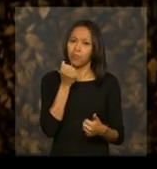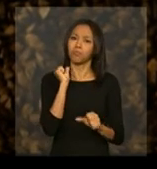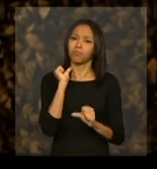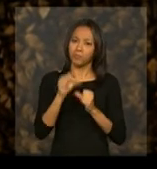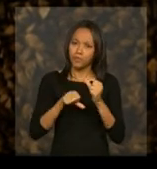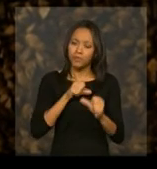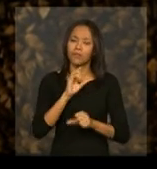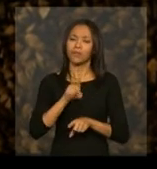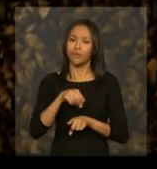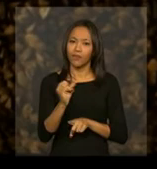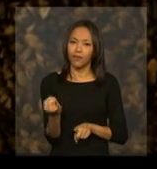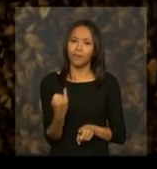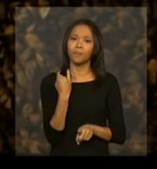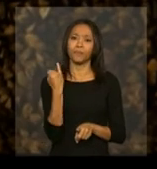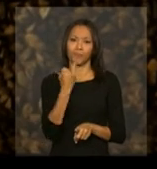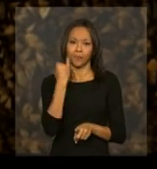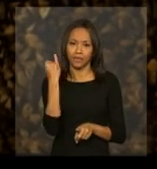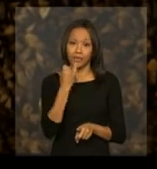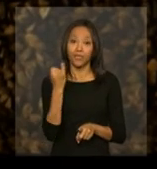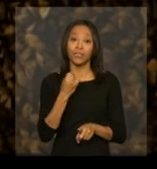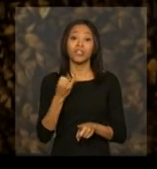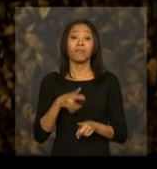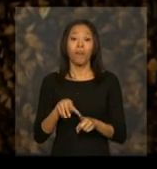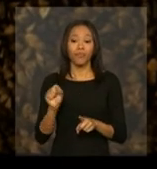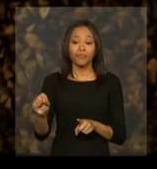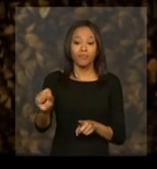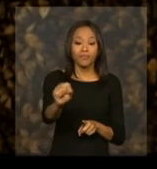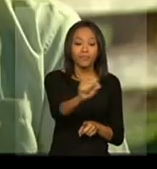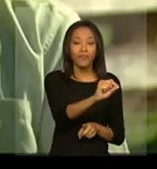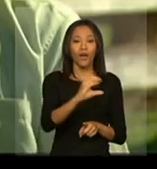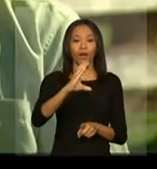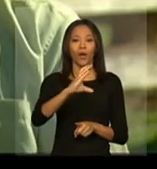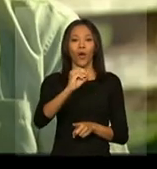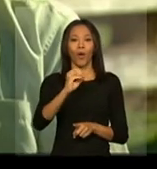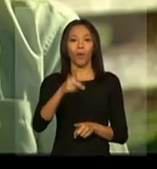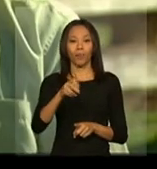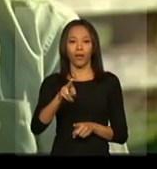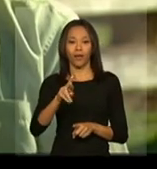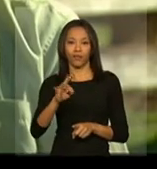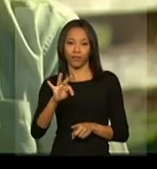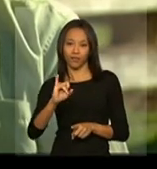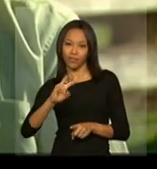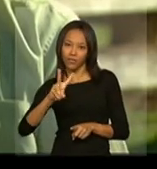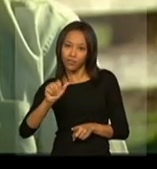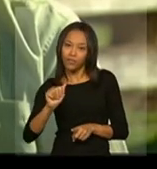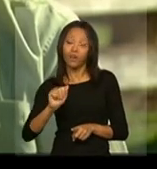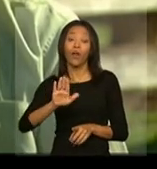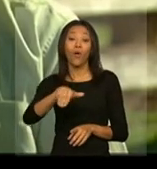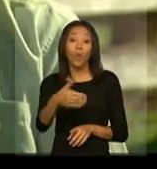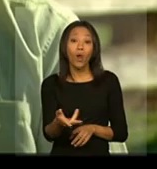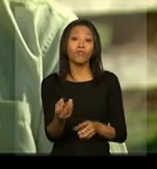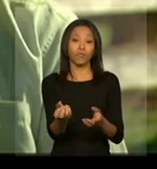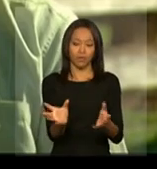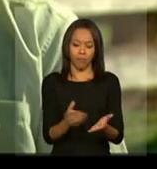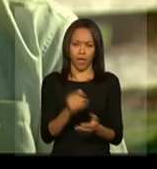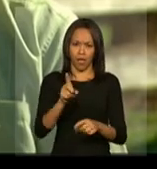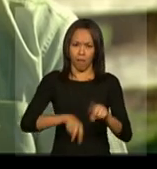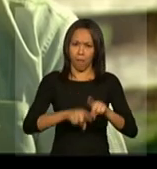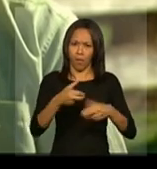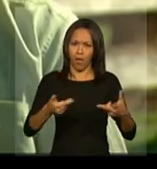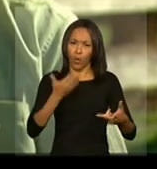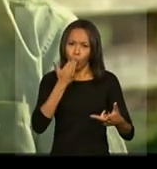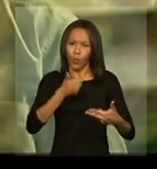para o produtor, para as cooperativas que querem trabalhar direito. Quando você coloca um produto no mercado que